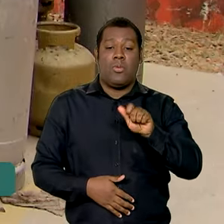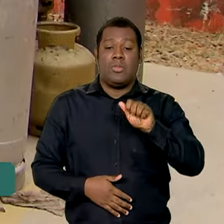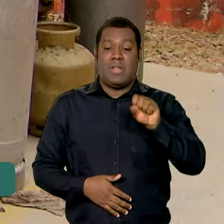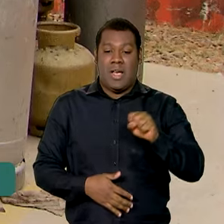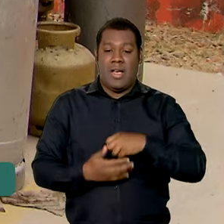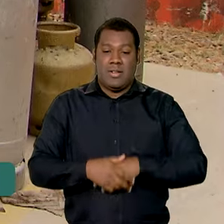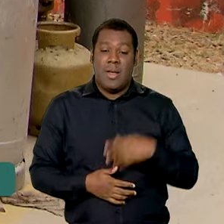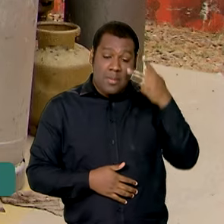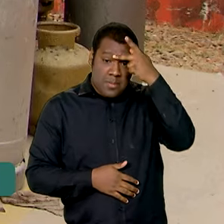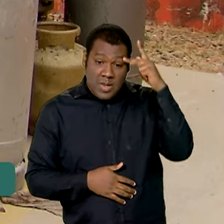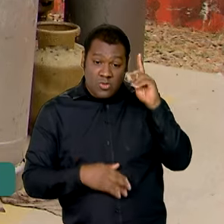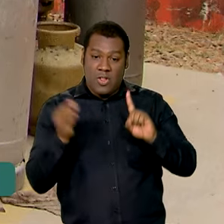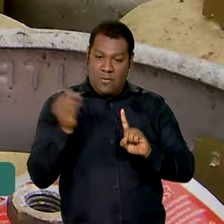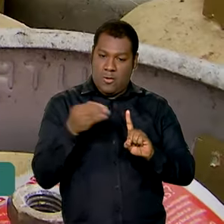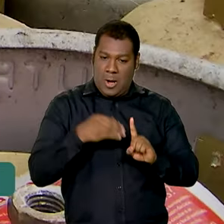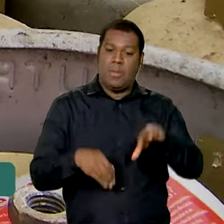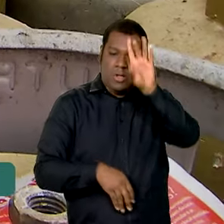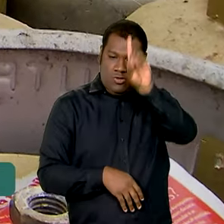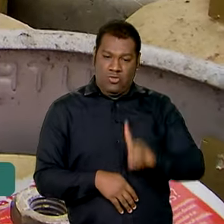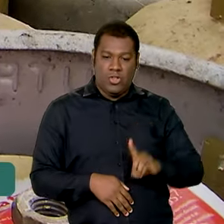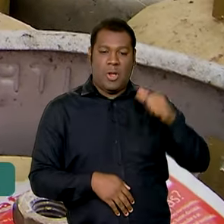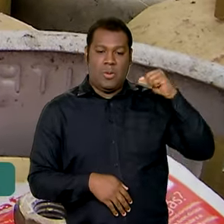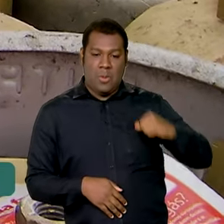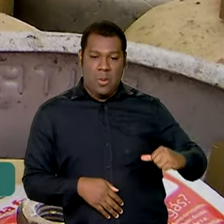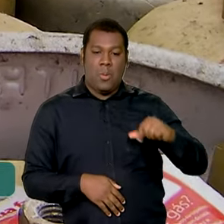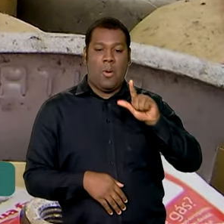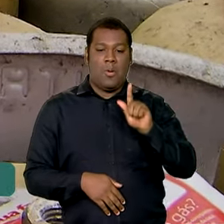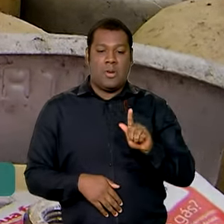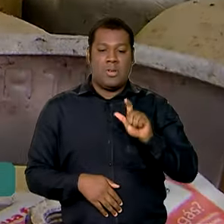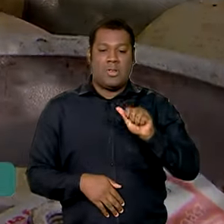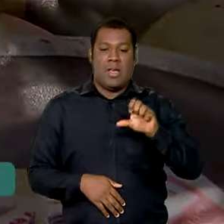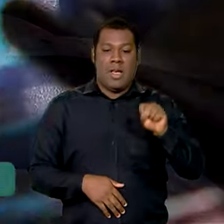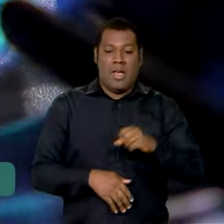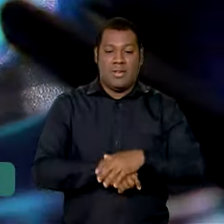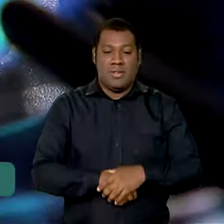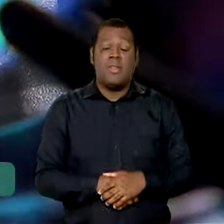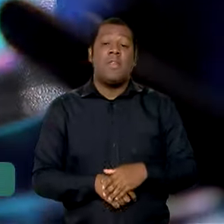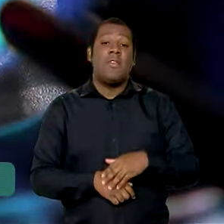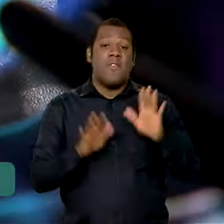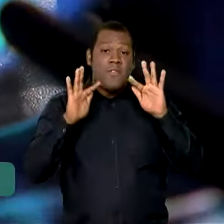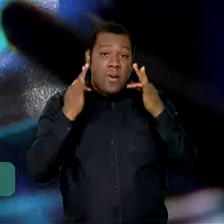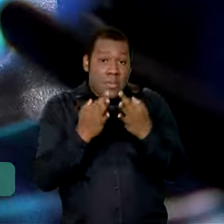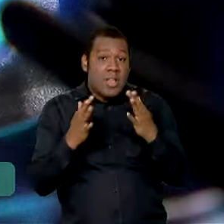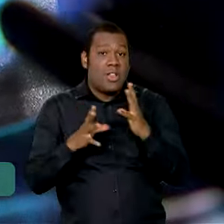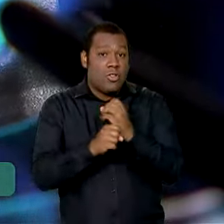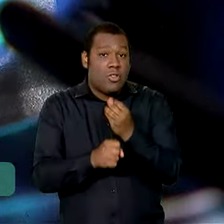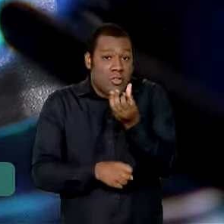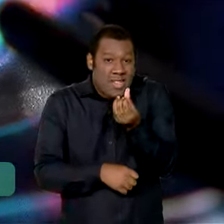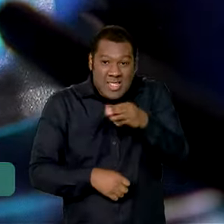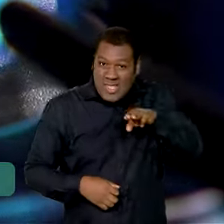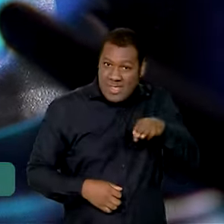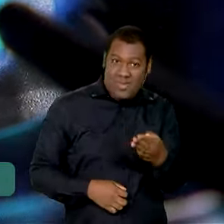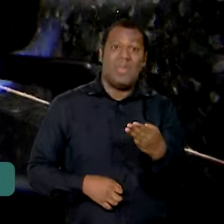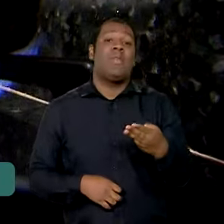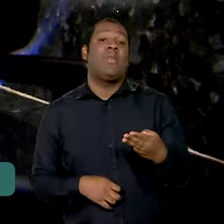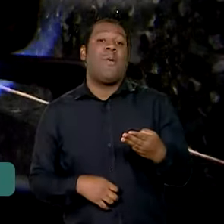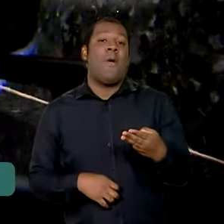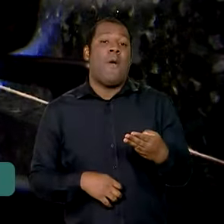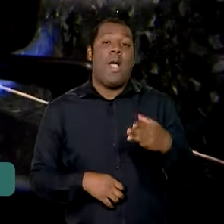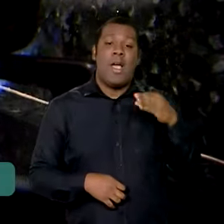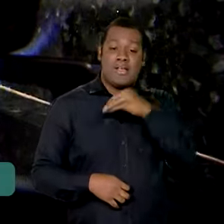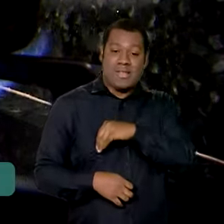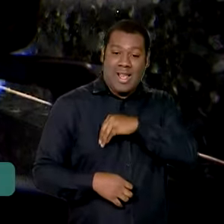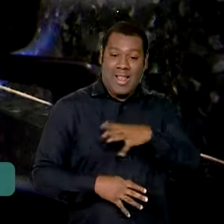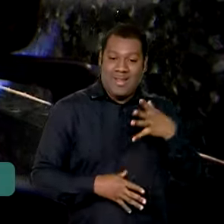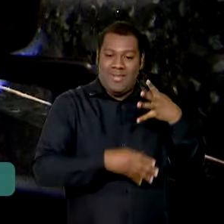de maior vulnerabilidade social. São quase 6 milhões de famílias que vão receber um adicional de 102